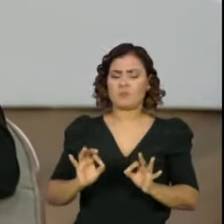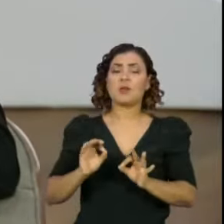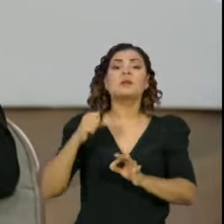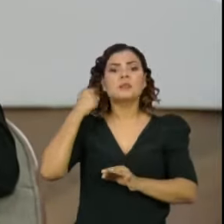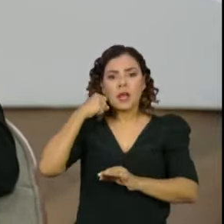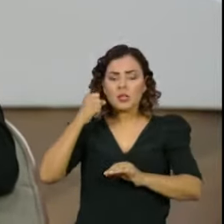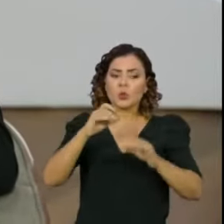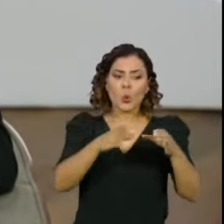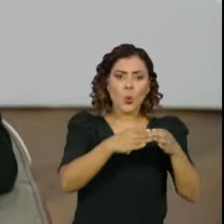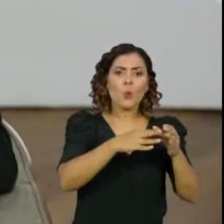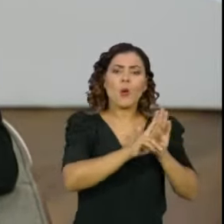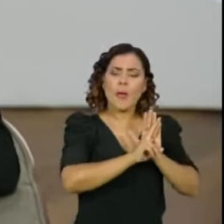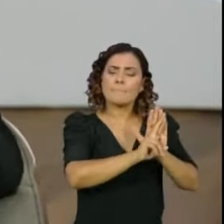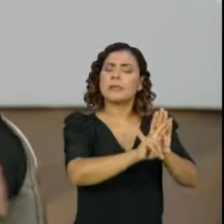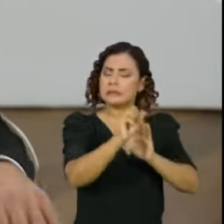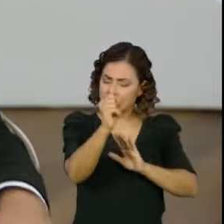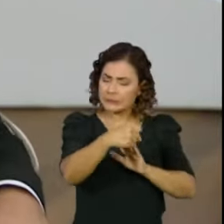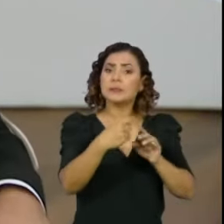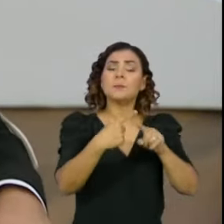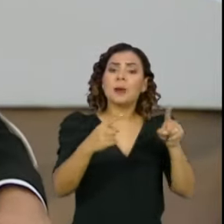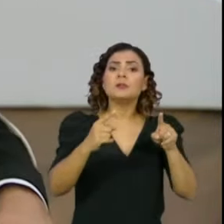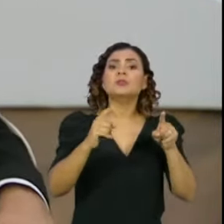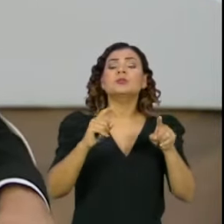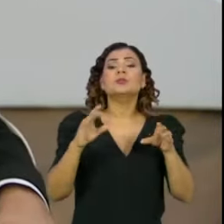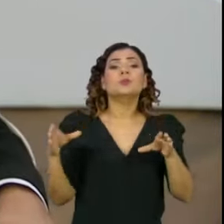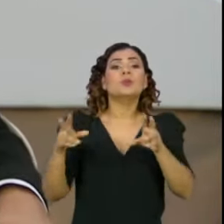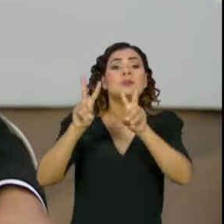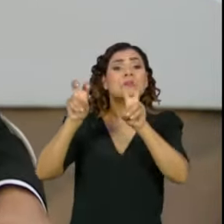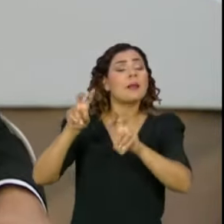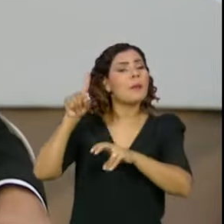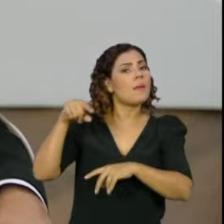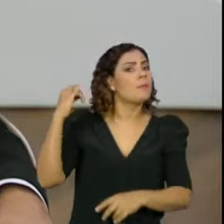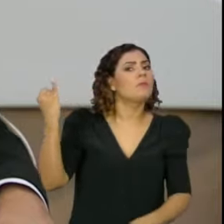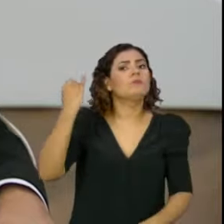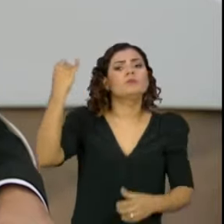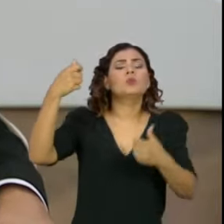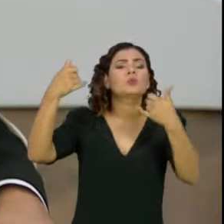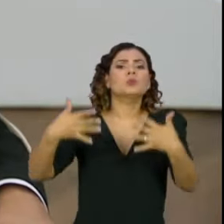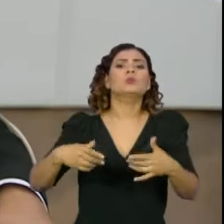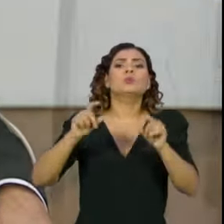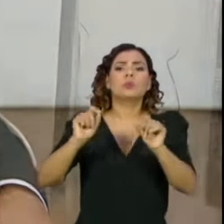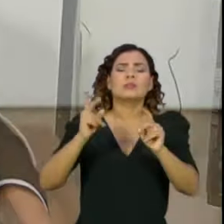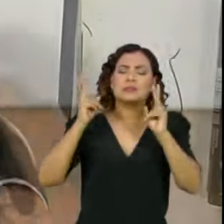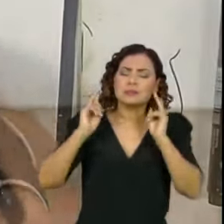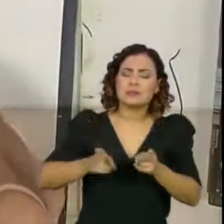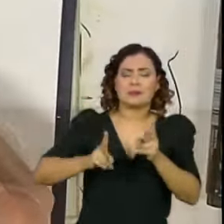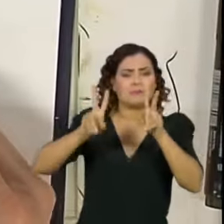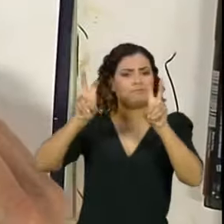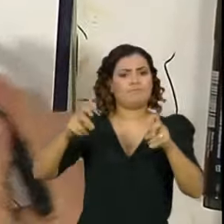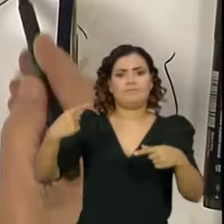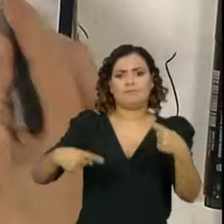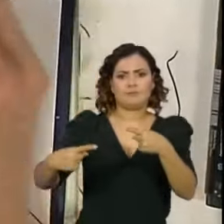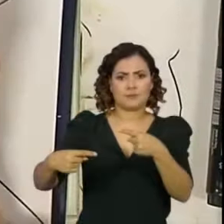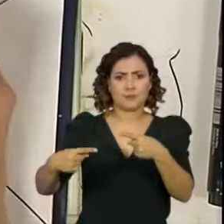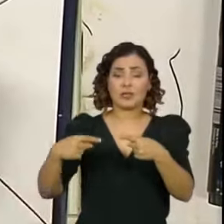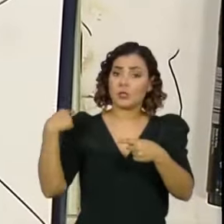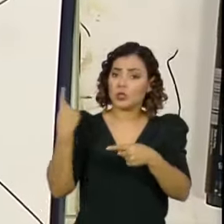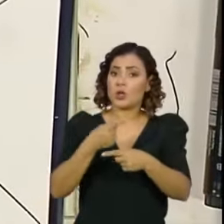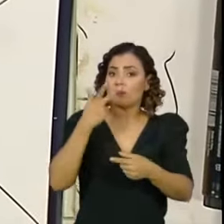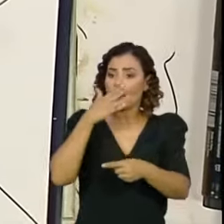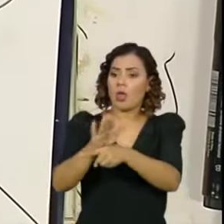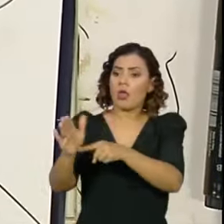senadores, essa independência do Senado é um fator muito importante que nós temos que reafirmar sempre, não significa que não sejamos